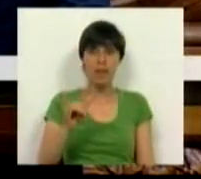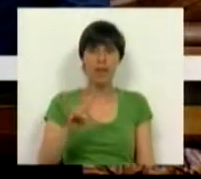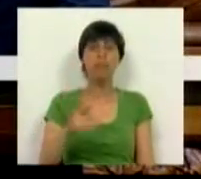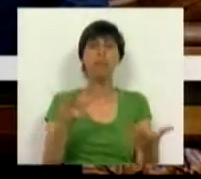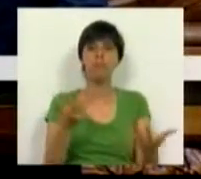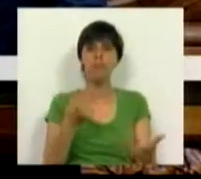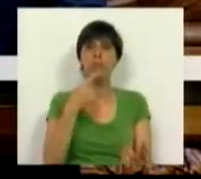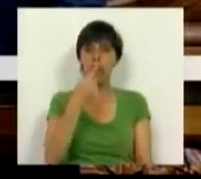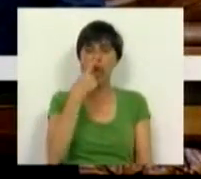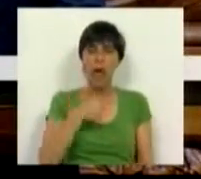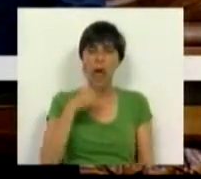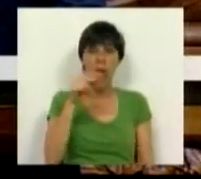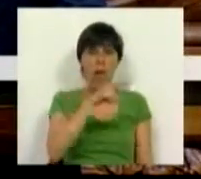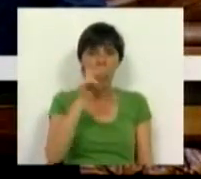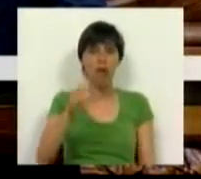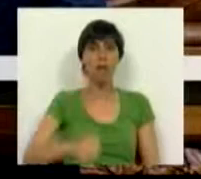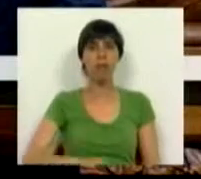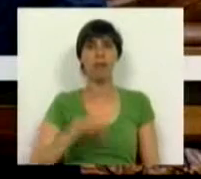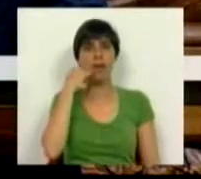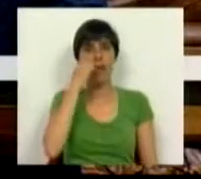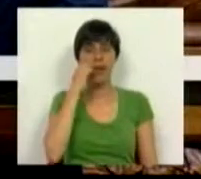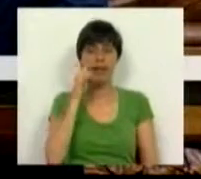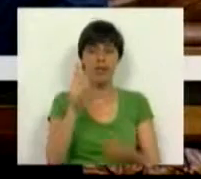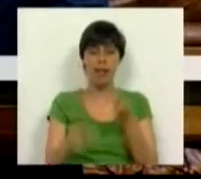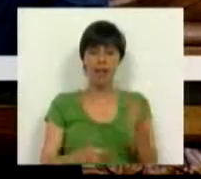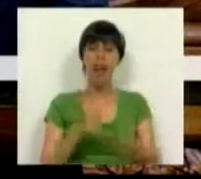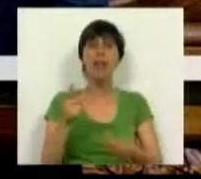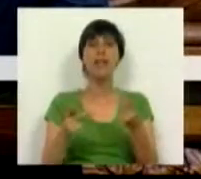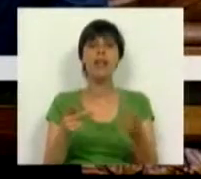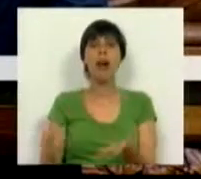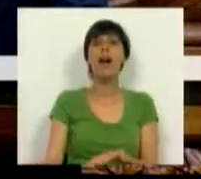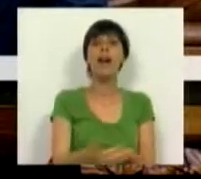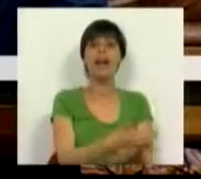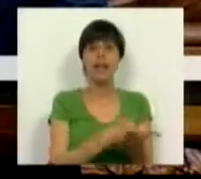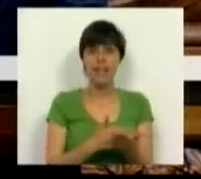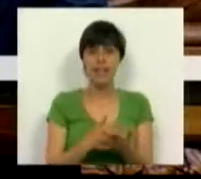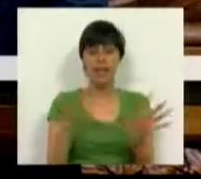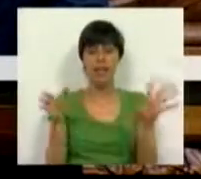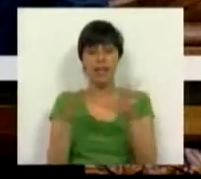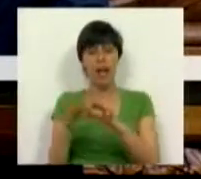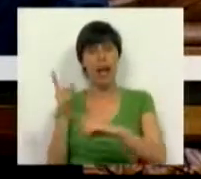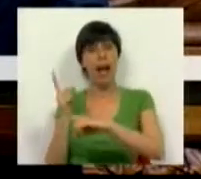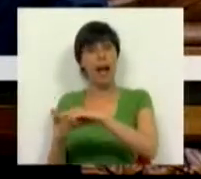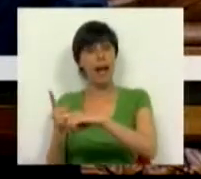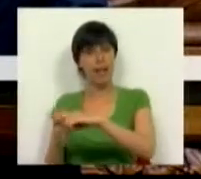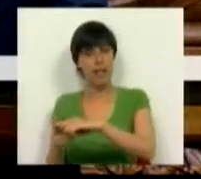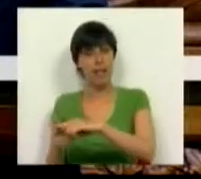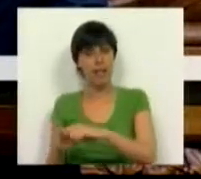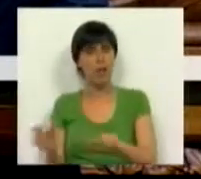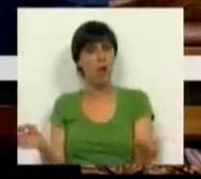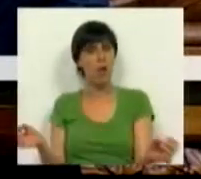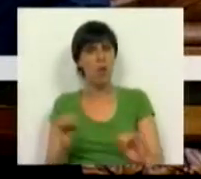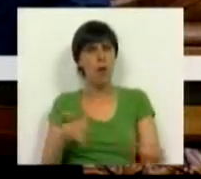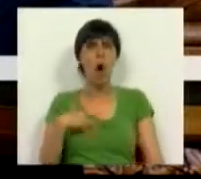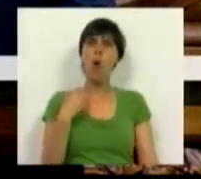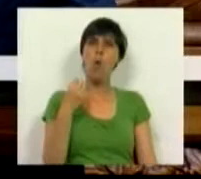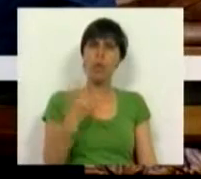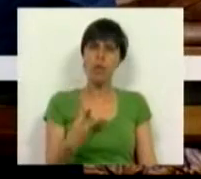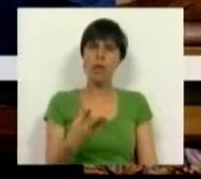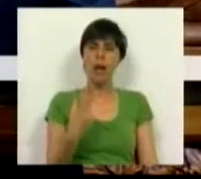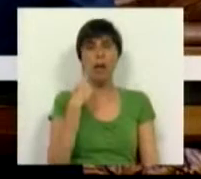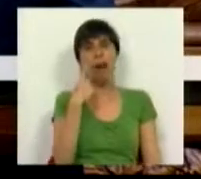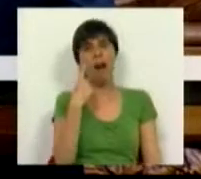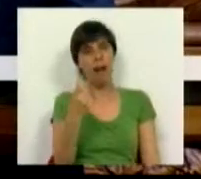confessar erros grosseiros de avaliação na receita aplicada à Grécia e não tem um gesto de humildade